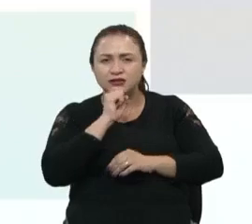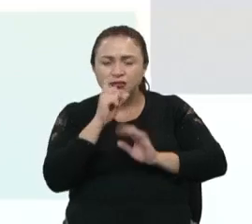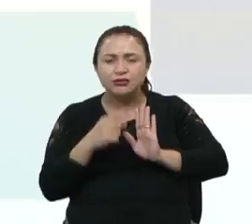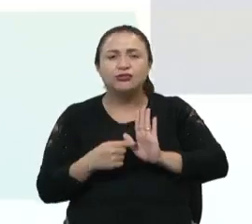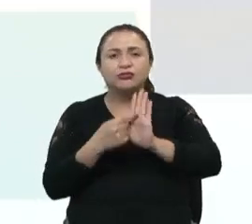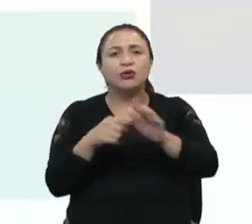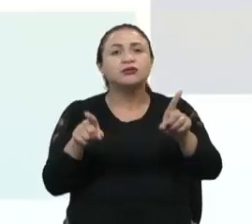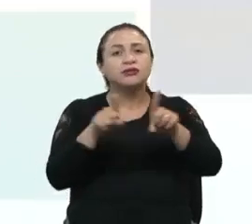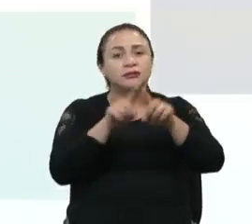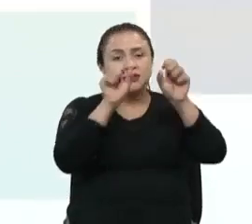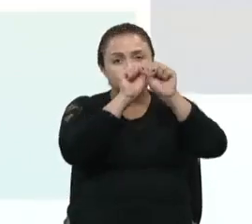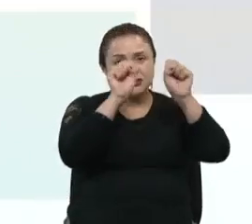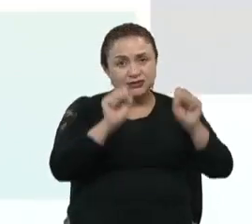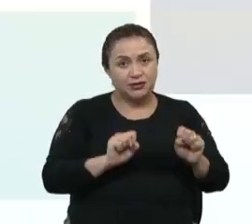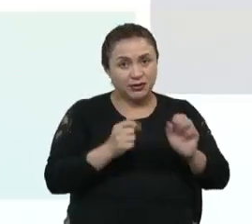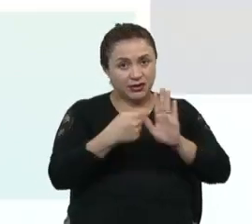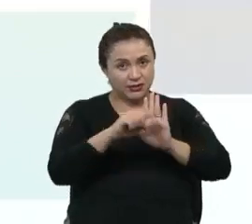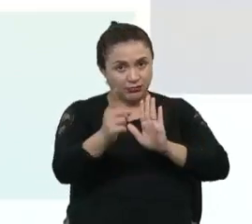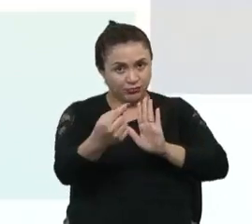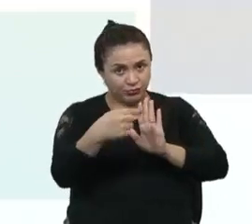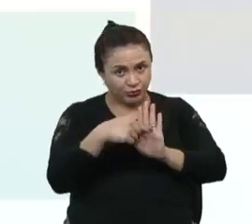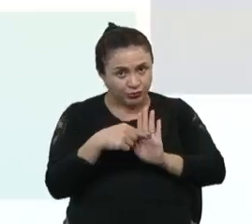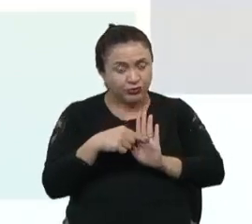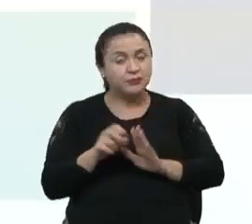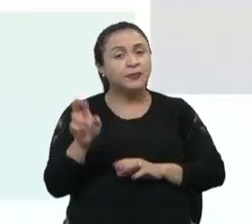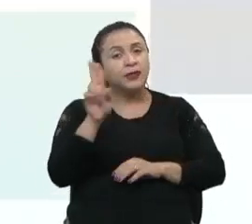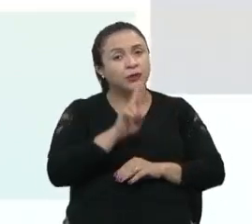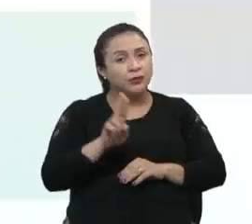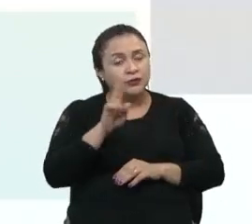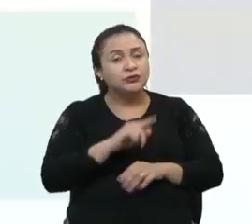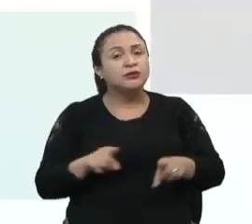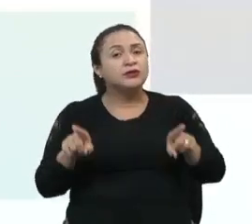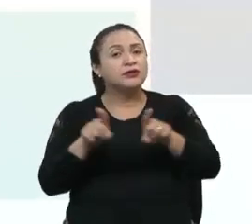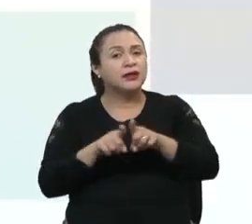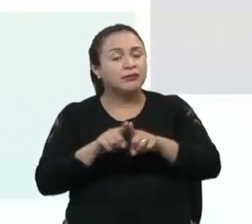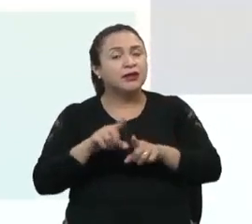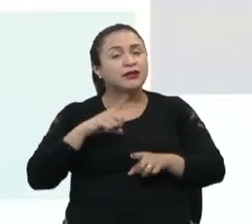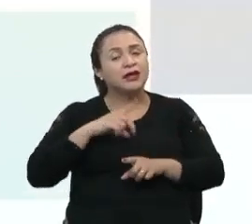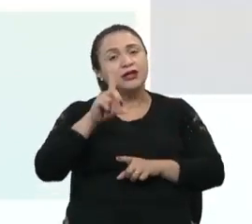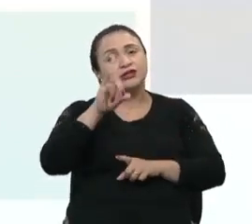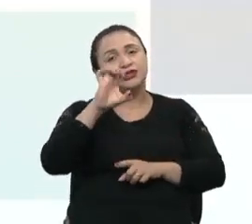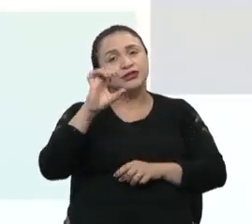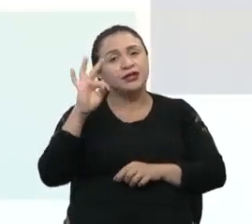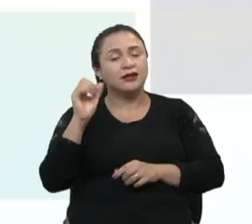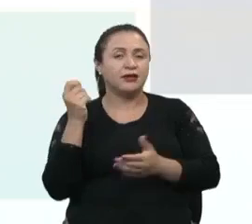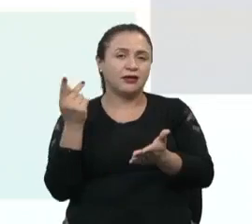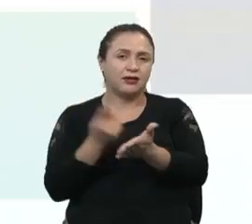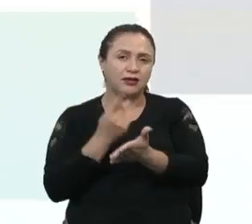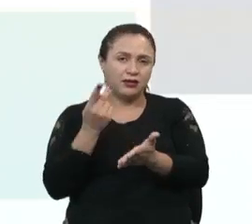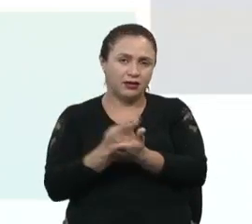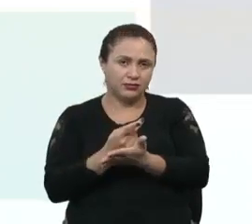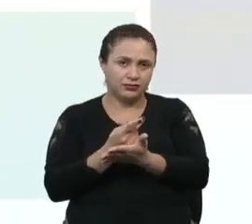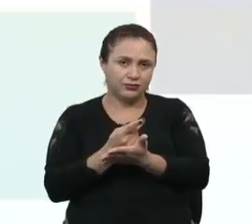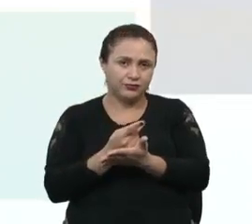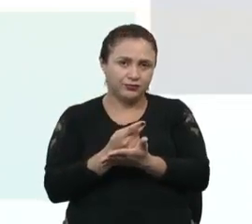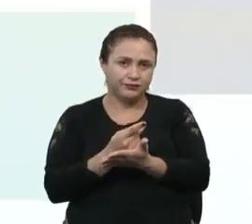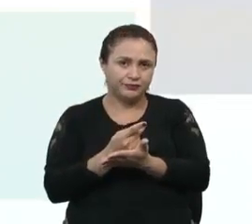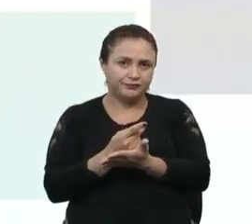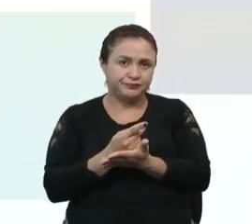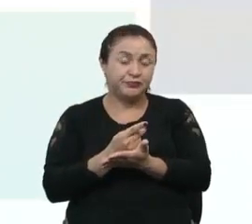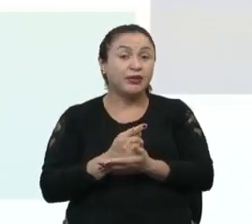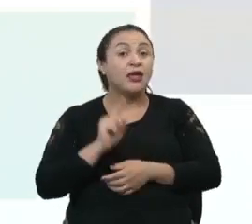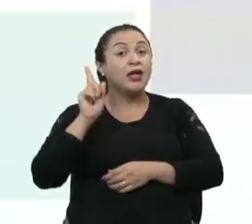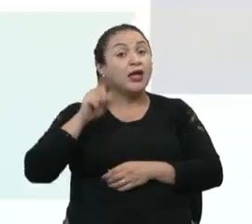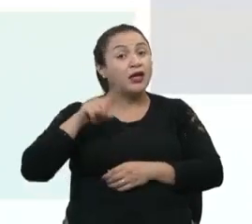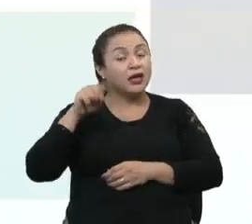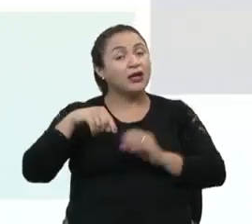o sistema imune pelo consumo também de uma dieta inadequada. Isso é uma